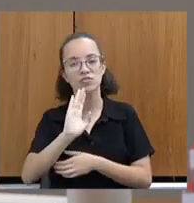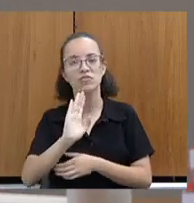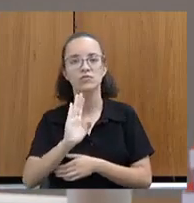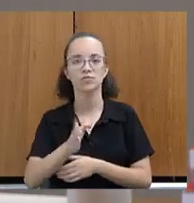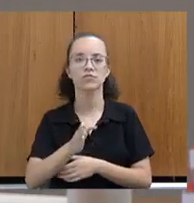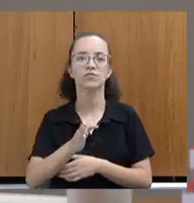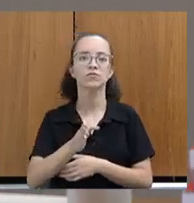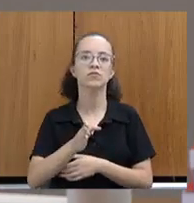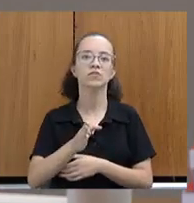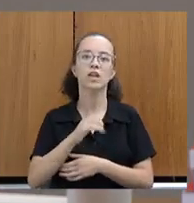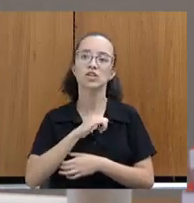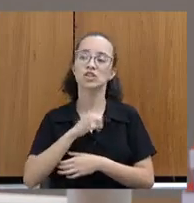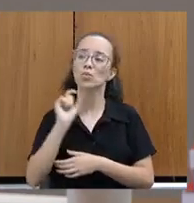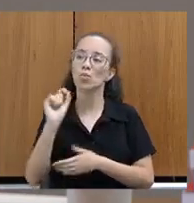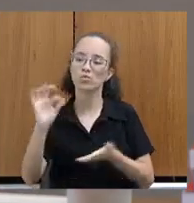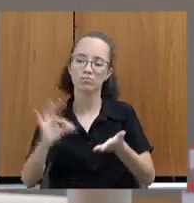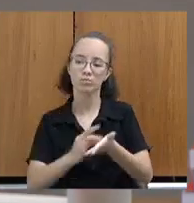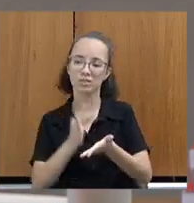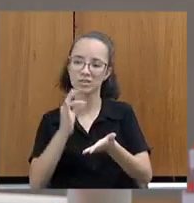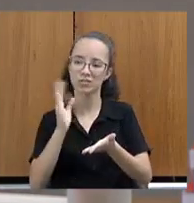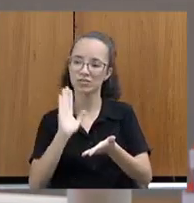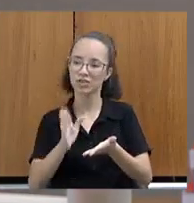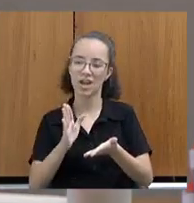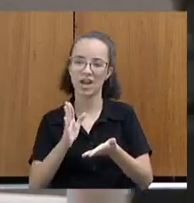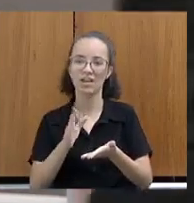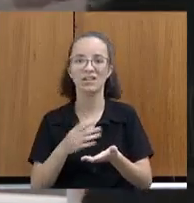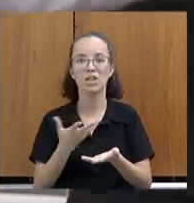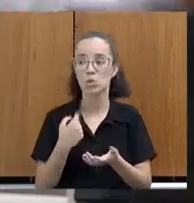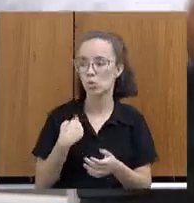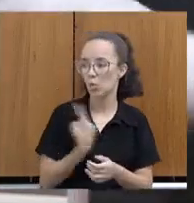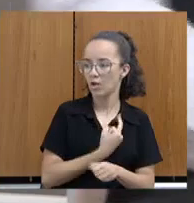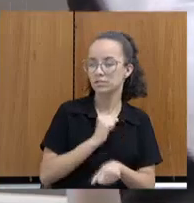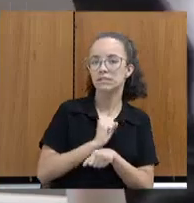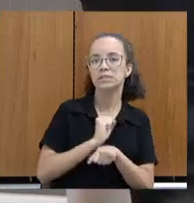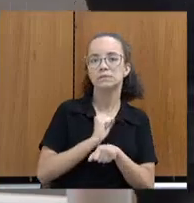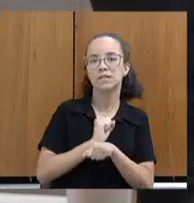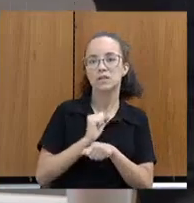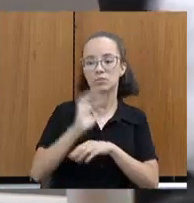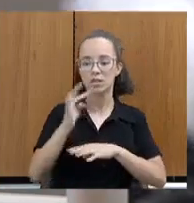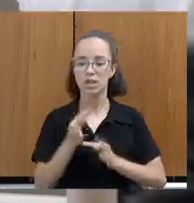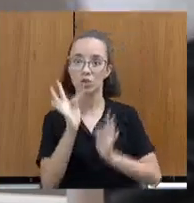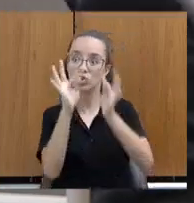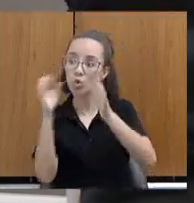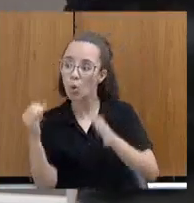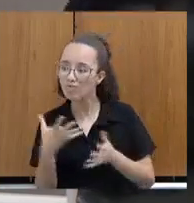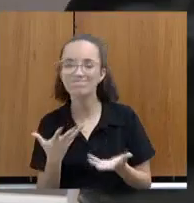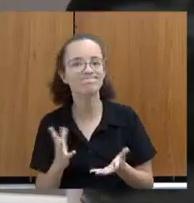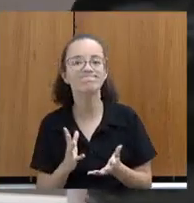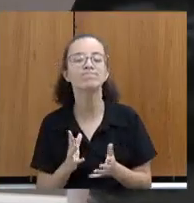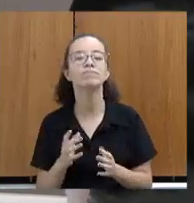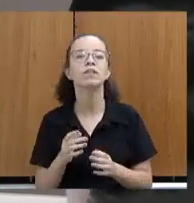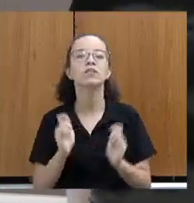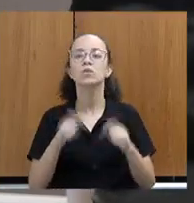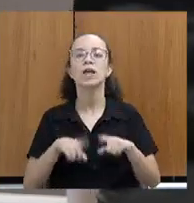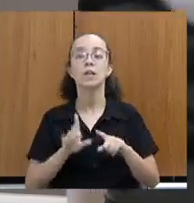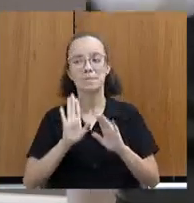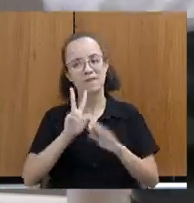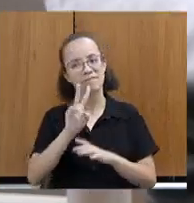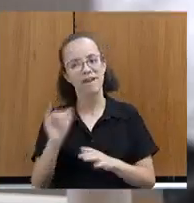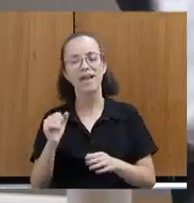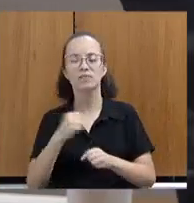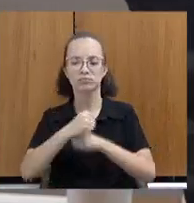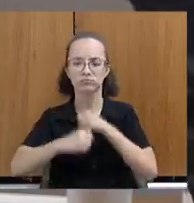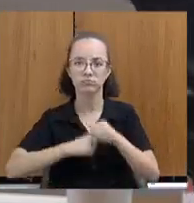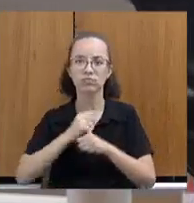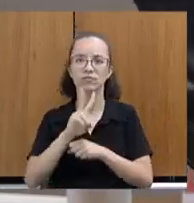uma licitação. Então, a gente não podia esperar novas tecnologias, mas nós estamos atentos a isso e ela vai acontecer a partir